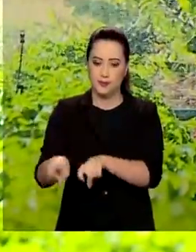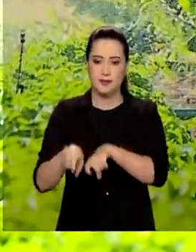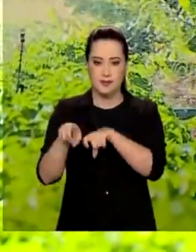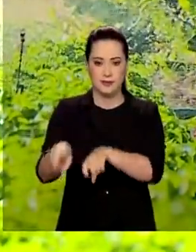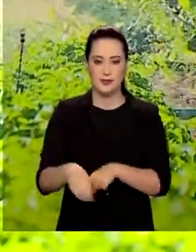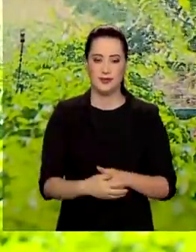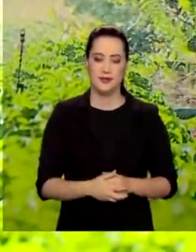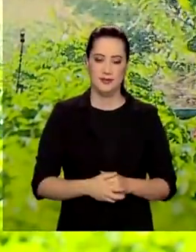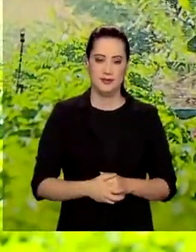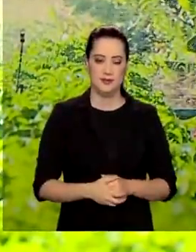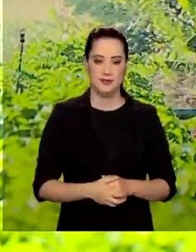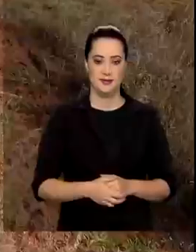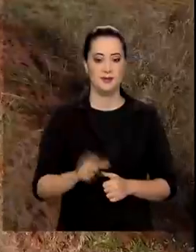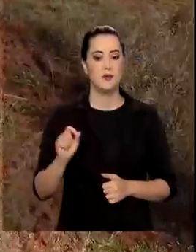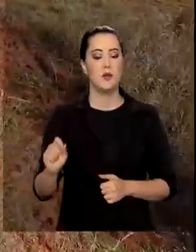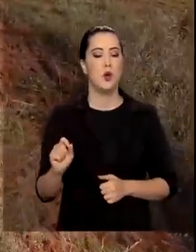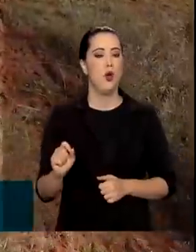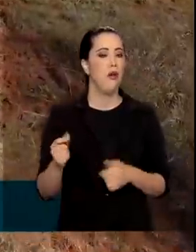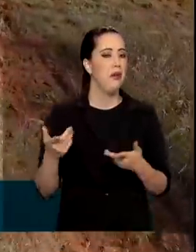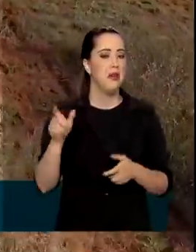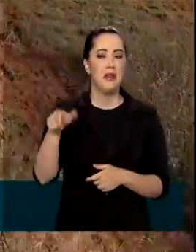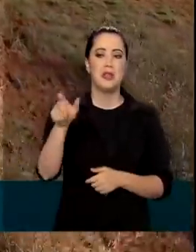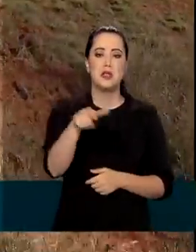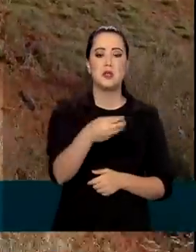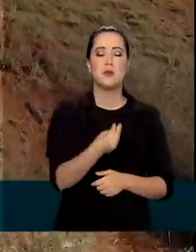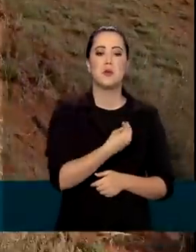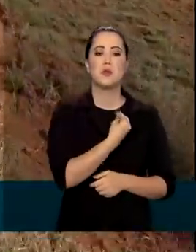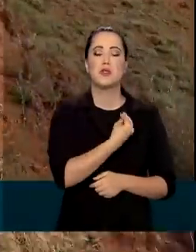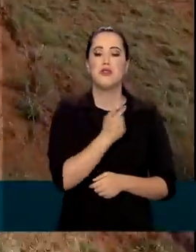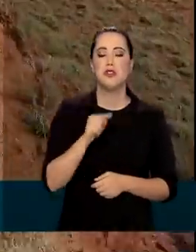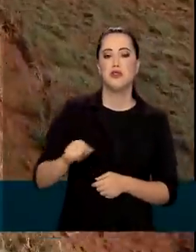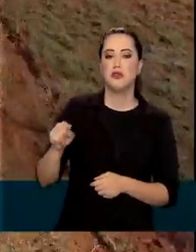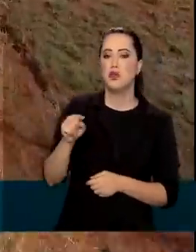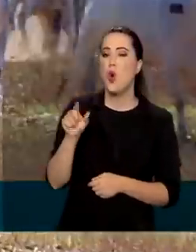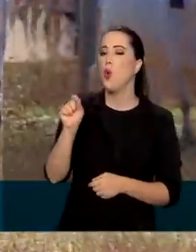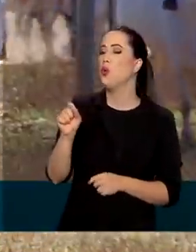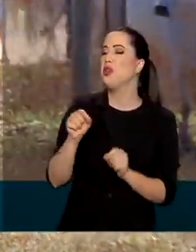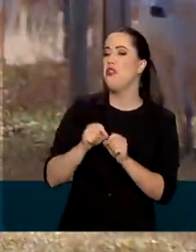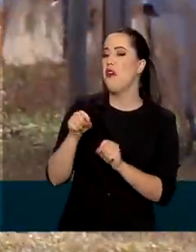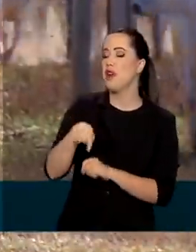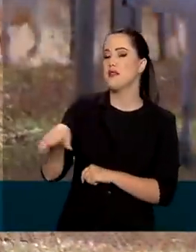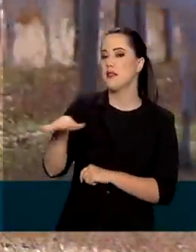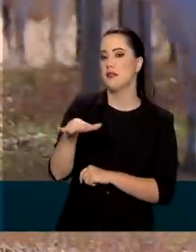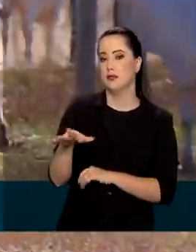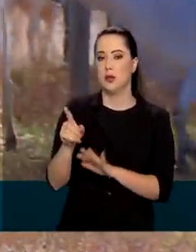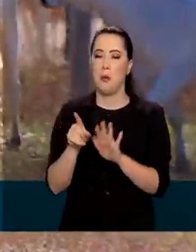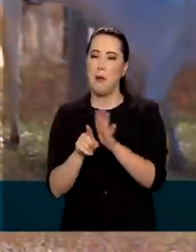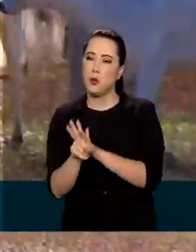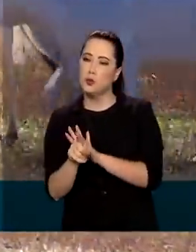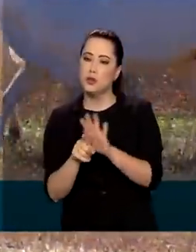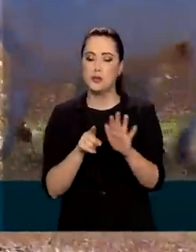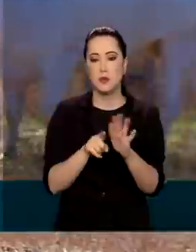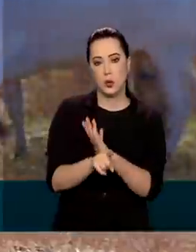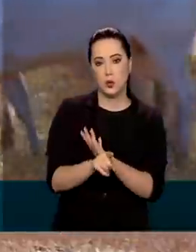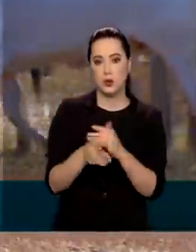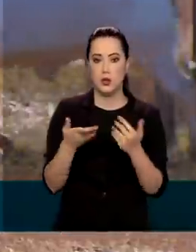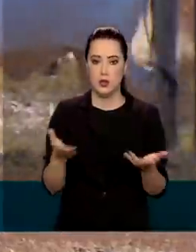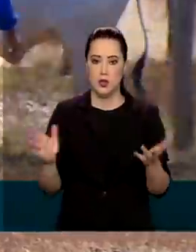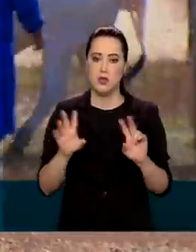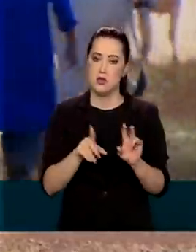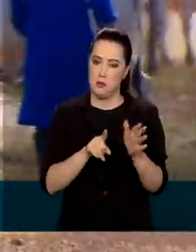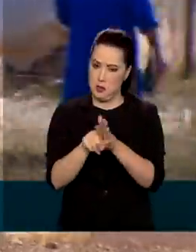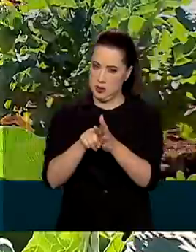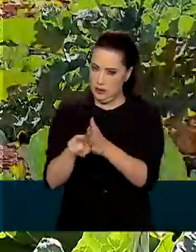Quem produz, o que e quanto produz, em quais regiões do país? Perguntas normalmente respondidas em um